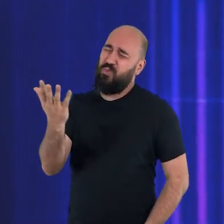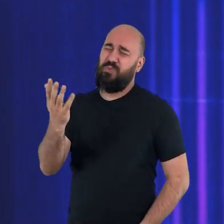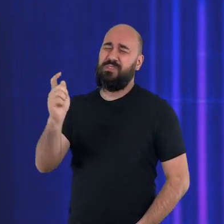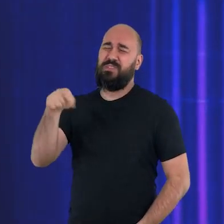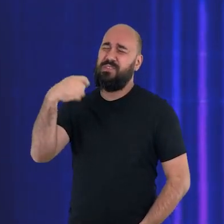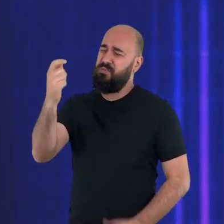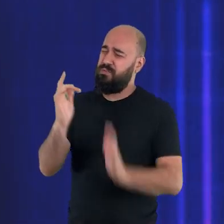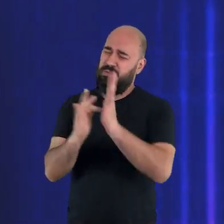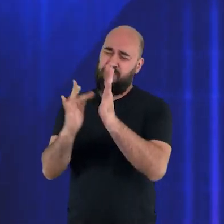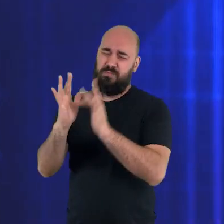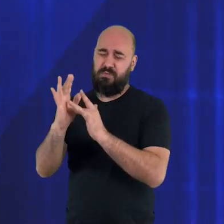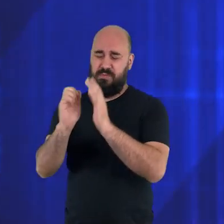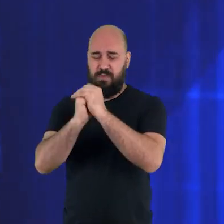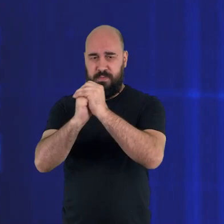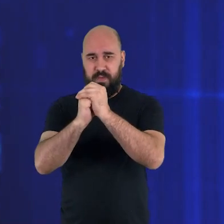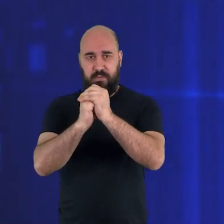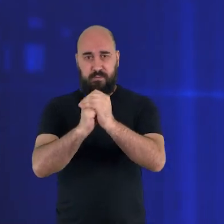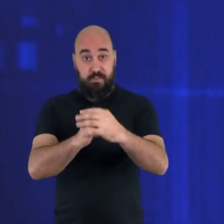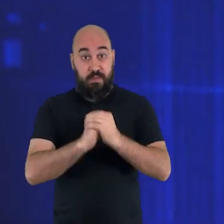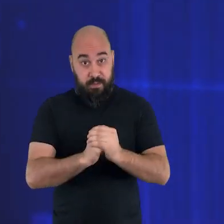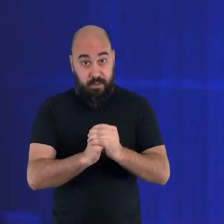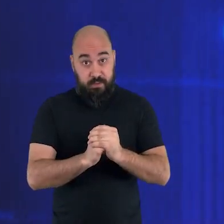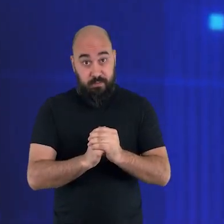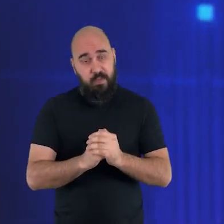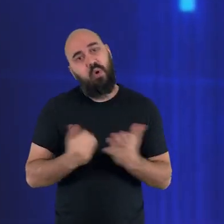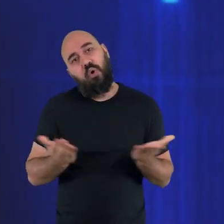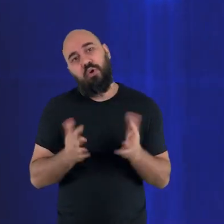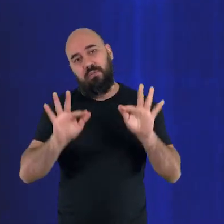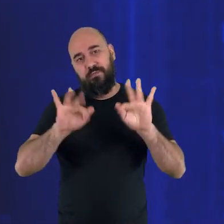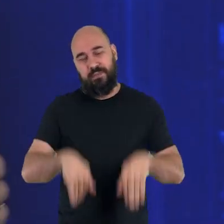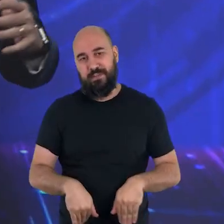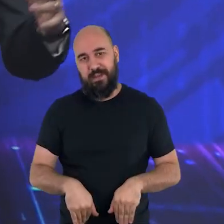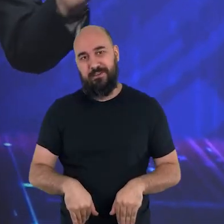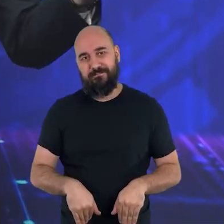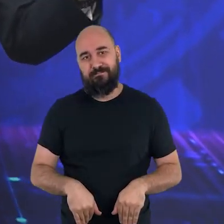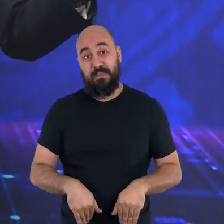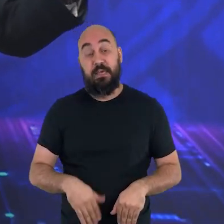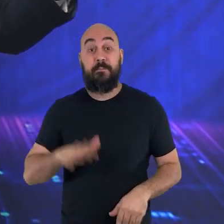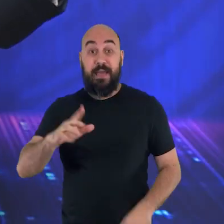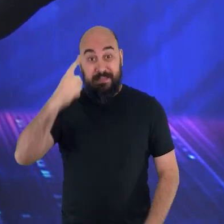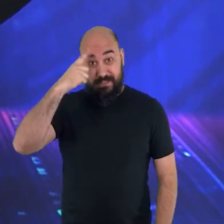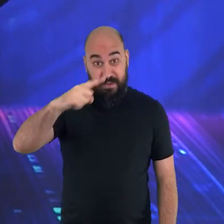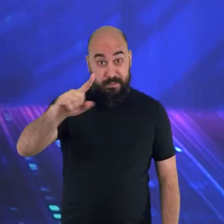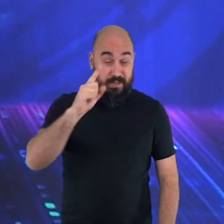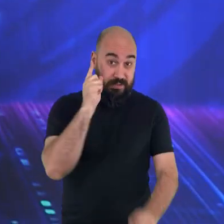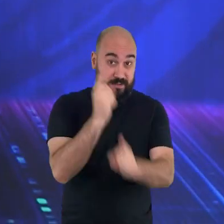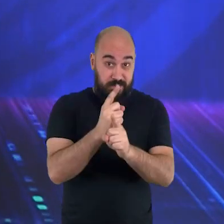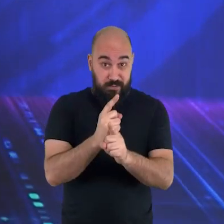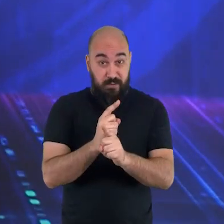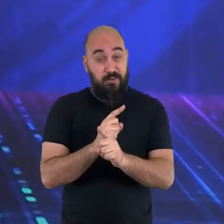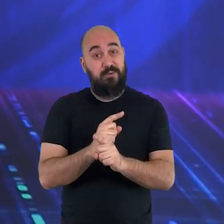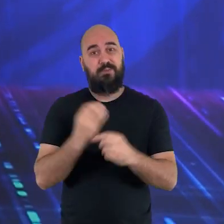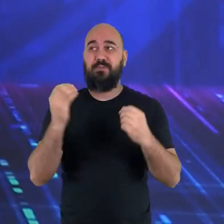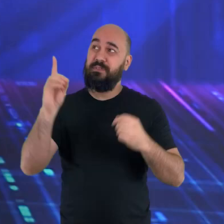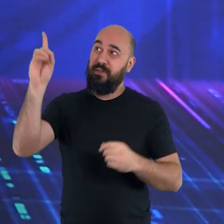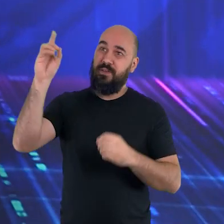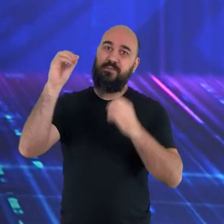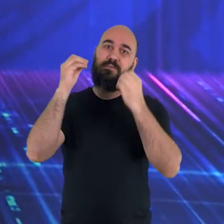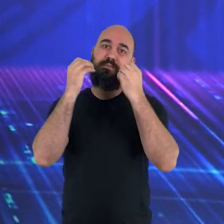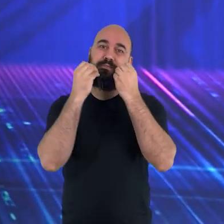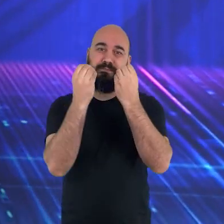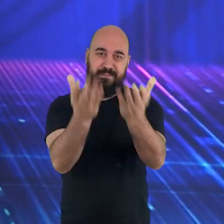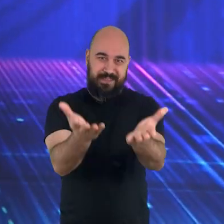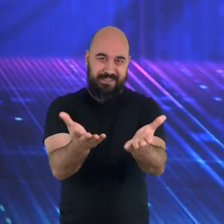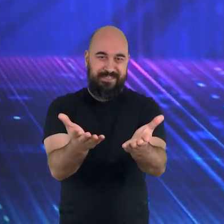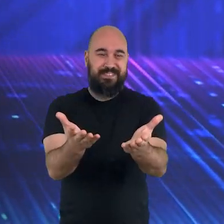peço no nome de Jesus. Amém. Arena do Futuro, termina aqui. Eu me despeço de você, uma paz do nosso